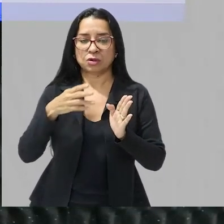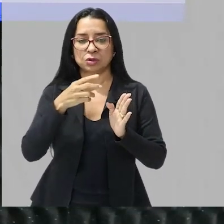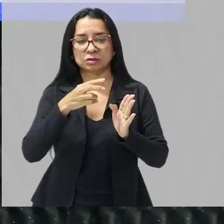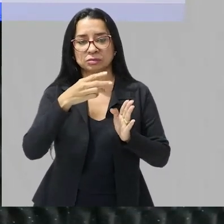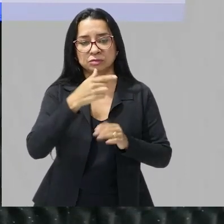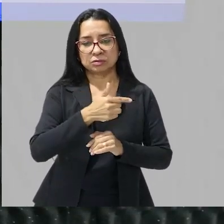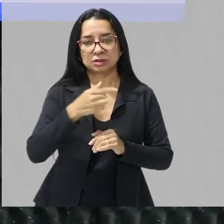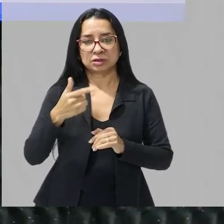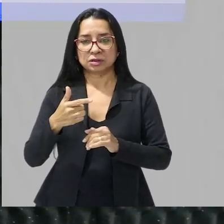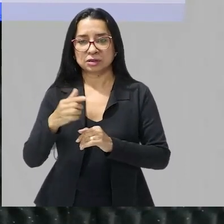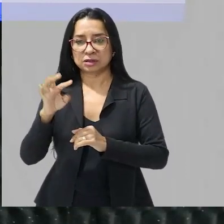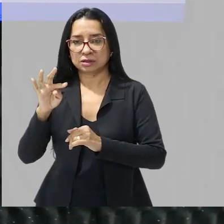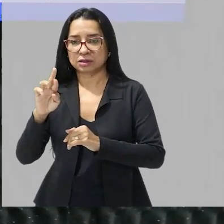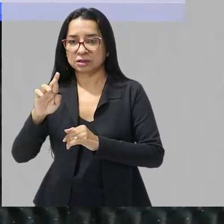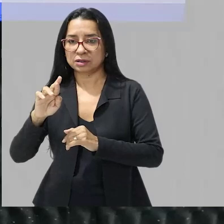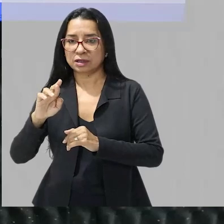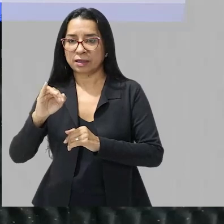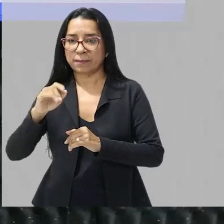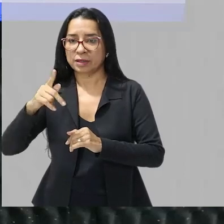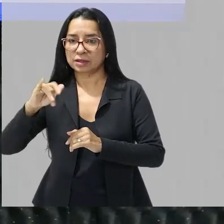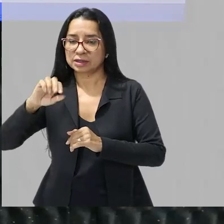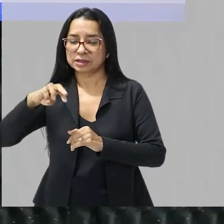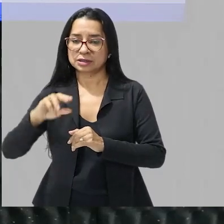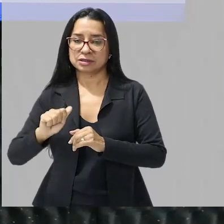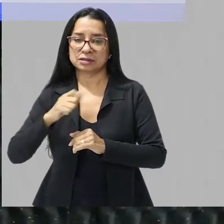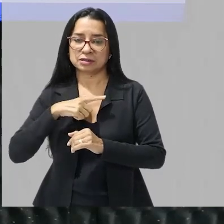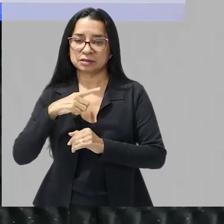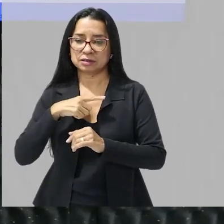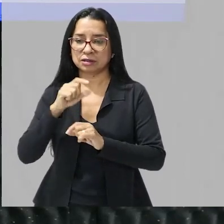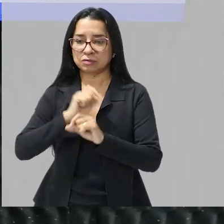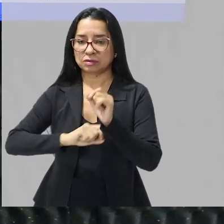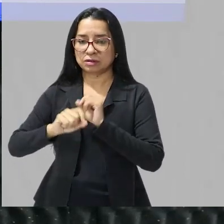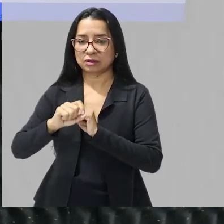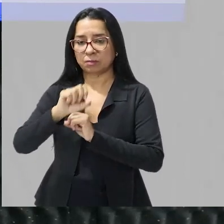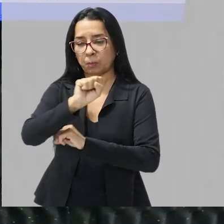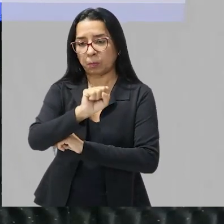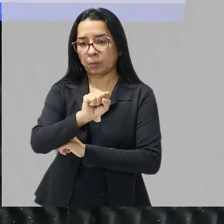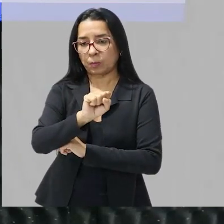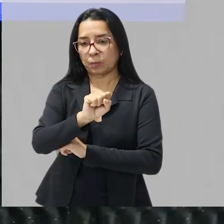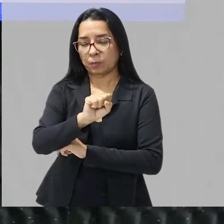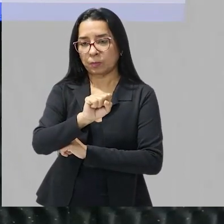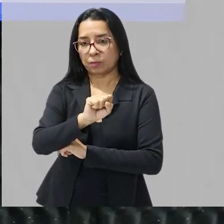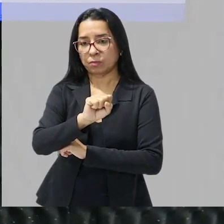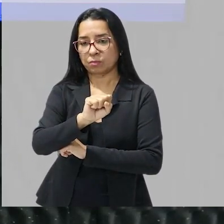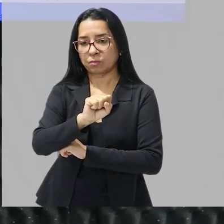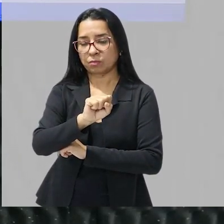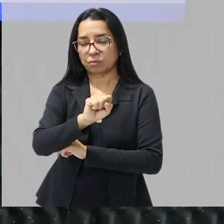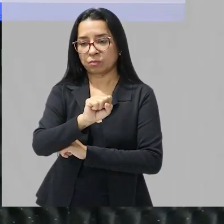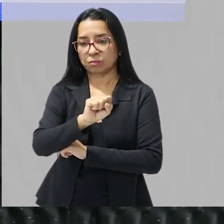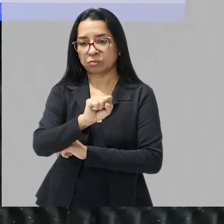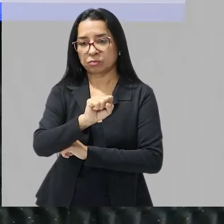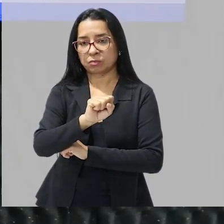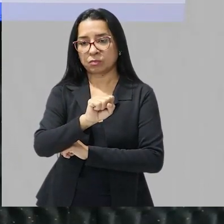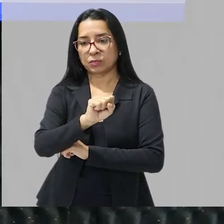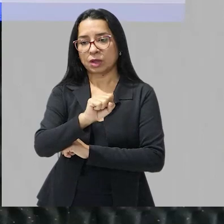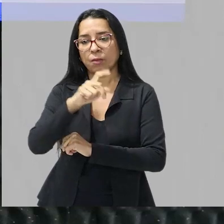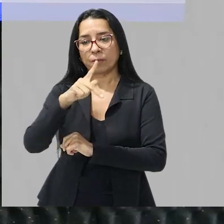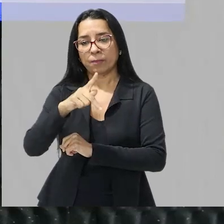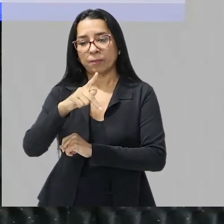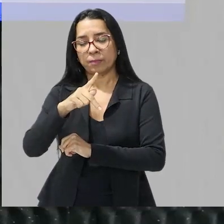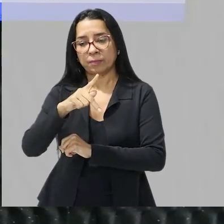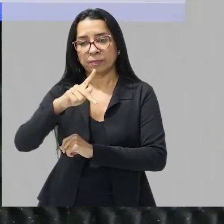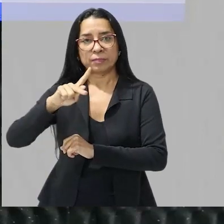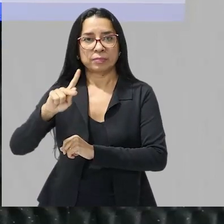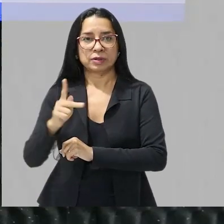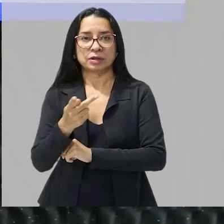a tripicina nós temos um pH ótimo em torno aqui de 8 pH 8 então é o pH mais ideal para que ela